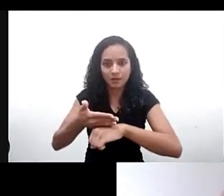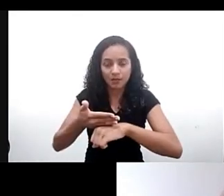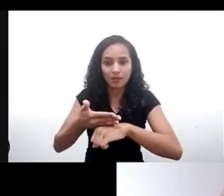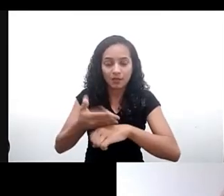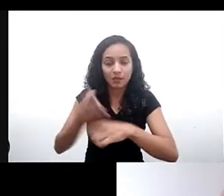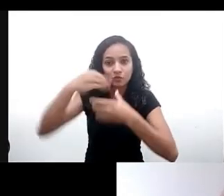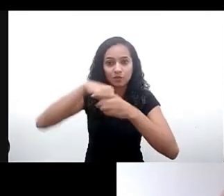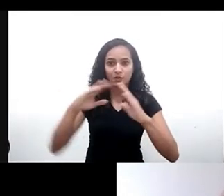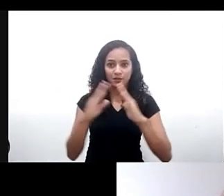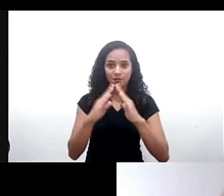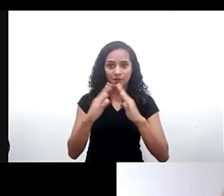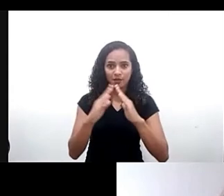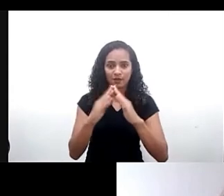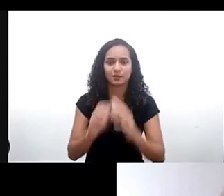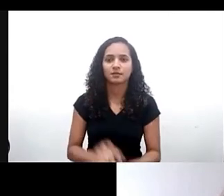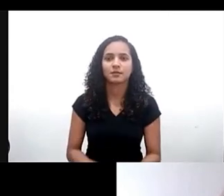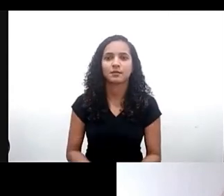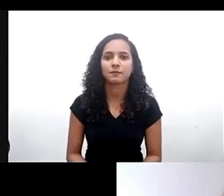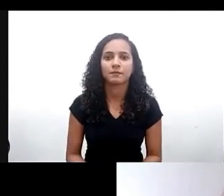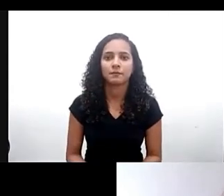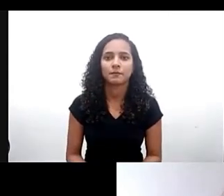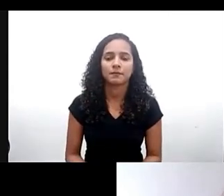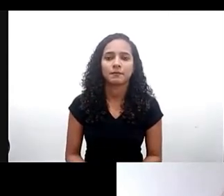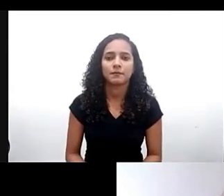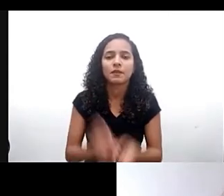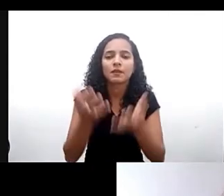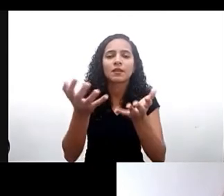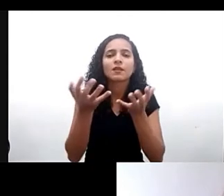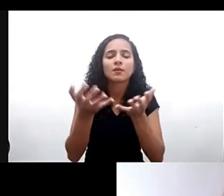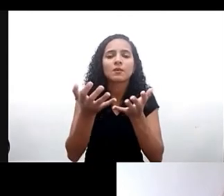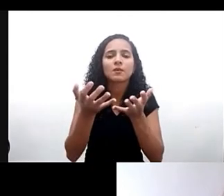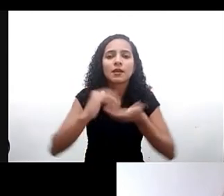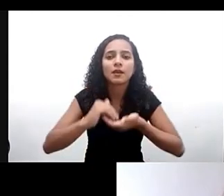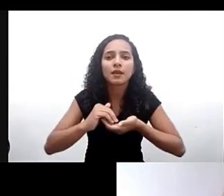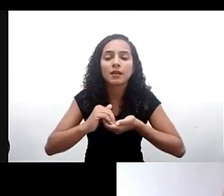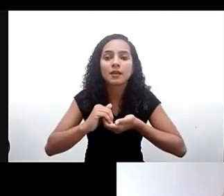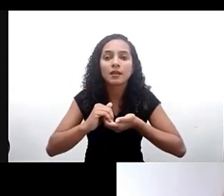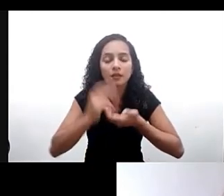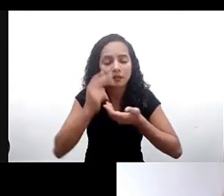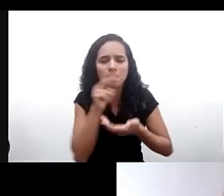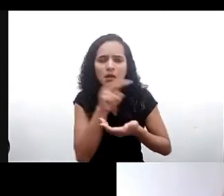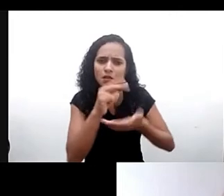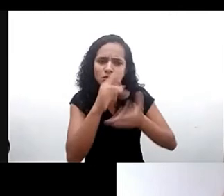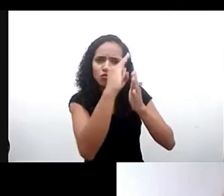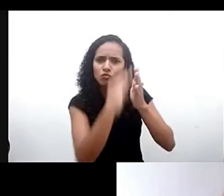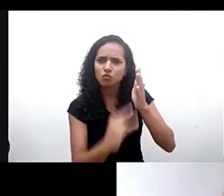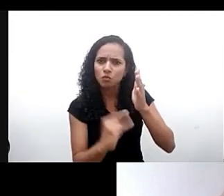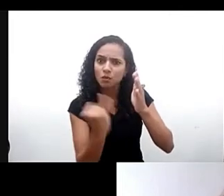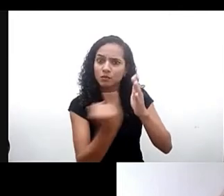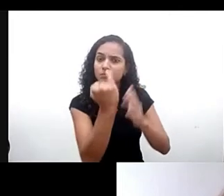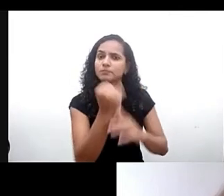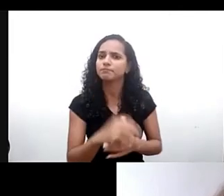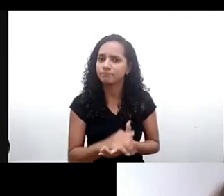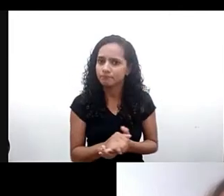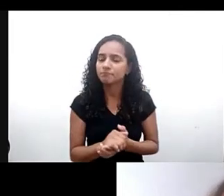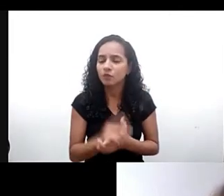minha casa eu queria primeiro saudar esse documento eu acho que ele é muito importante e eu vou falar aqui um pouco